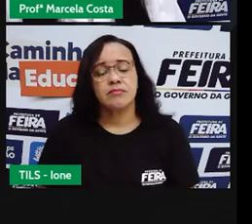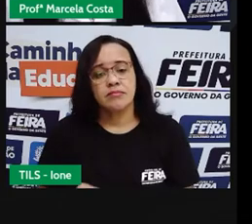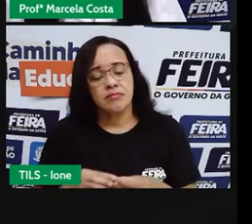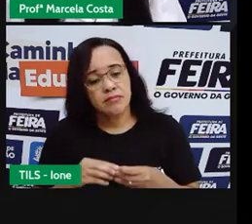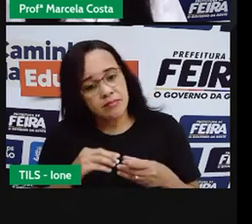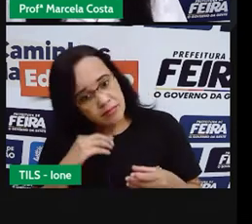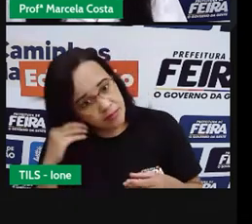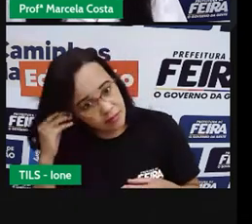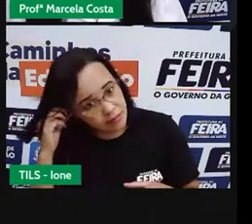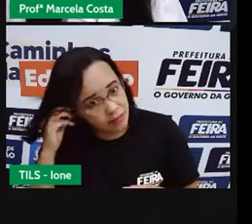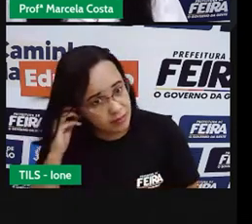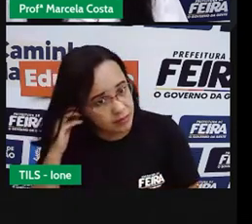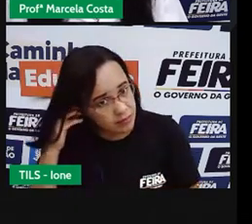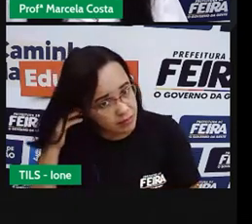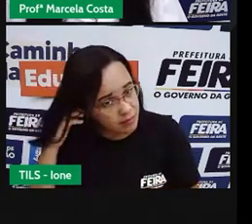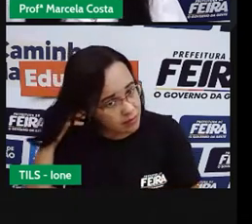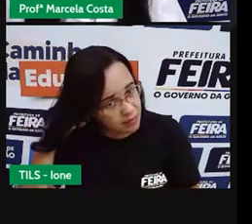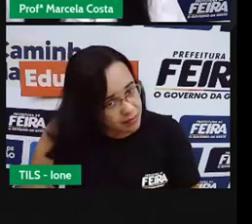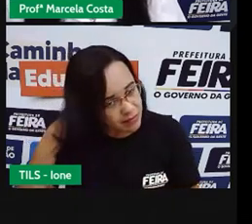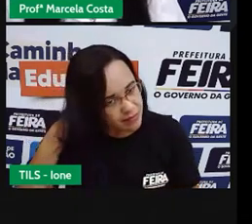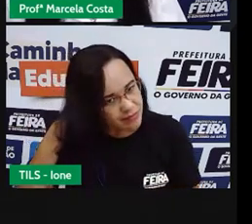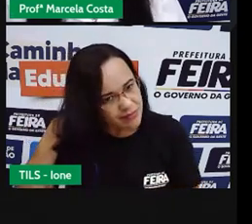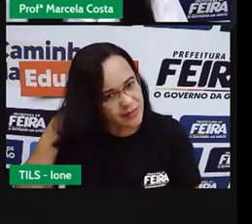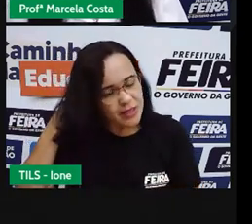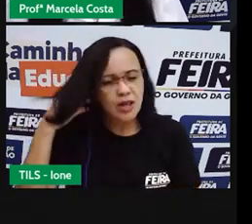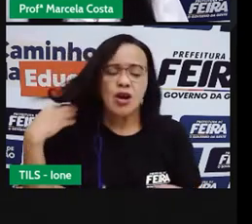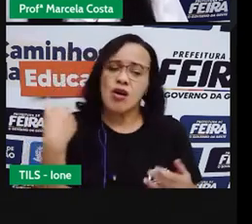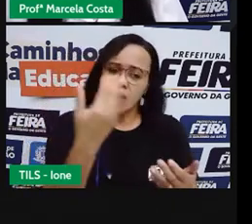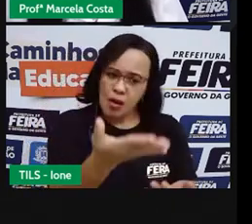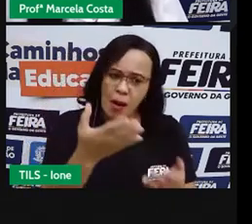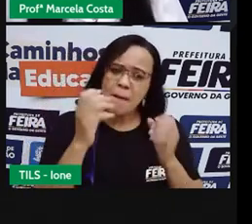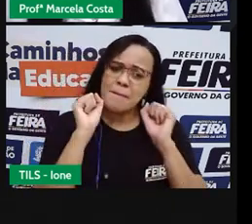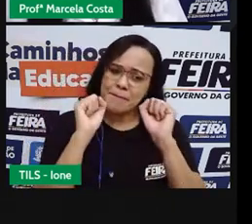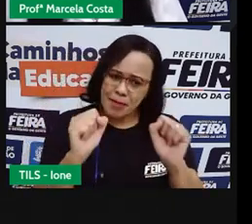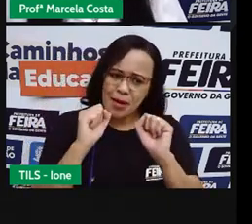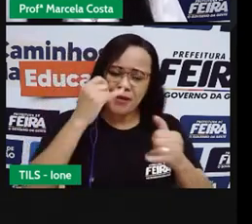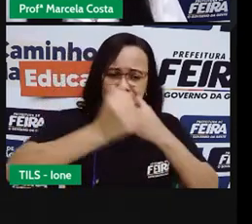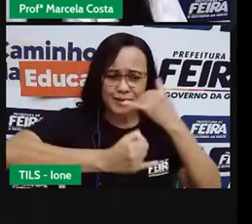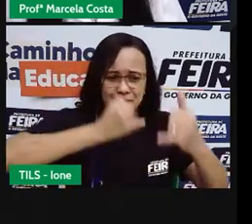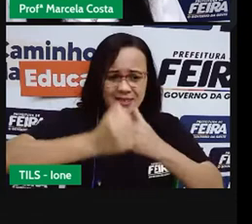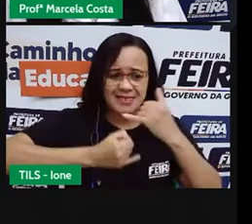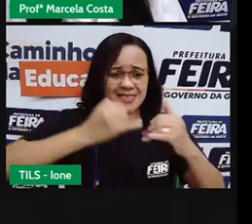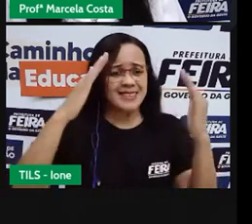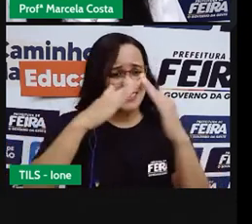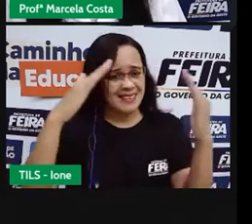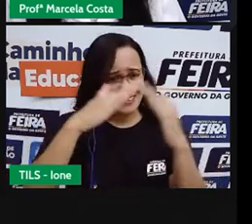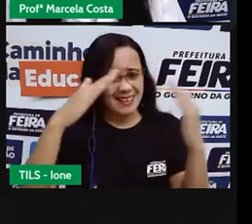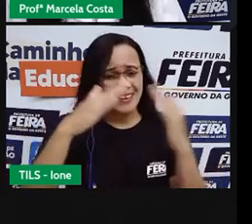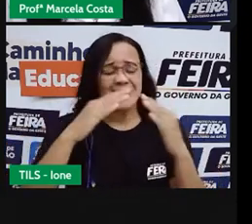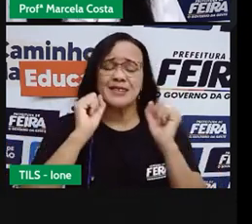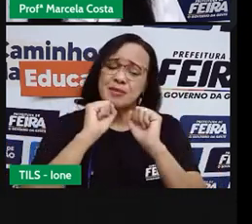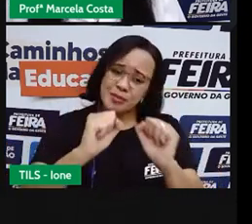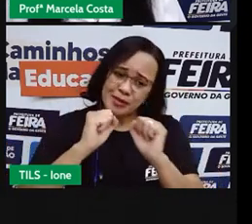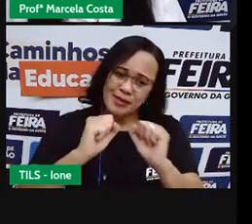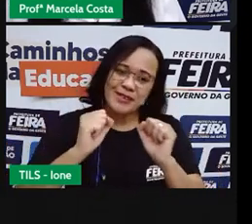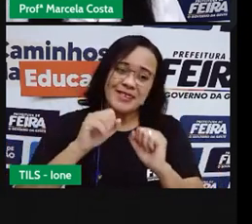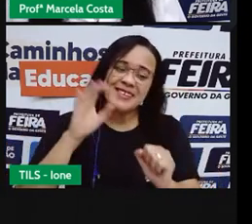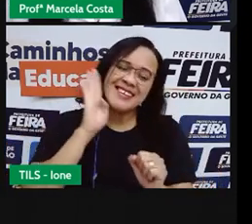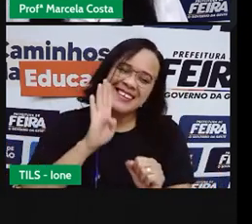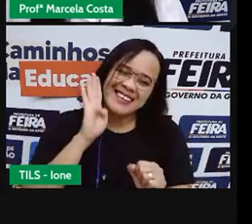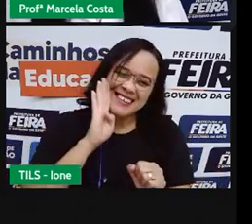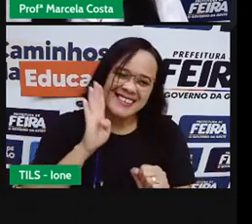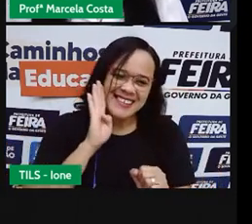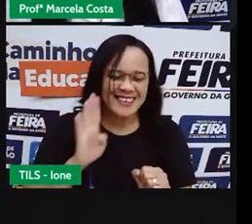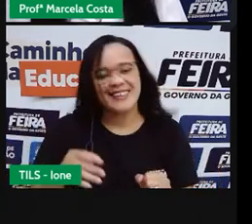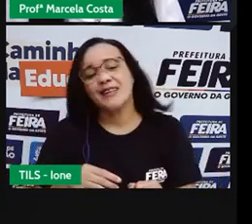O vídeo De uma brincadeira Muito legal Que é a brincadeira Cabra cega Nessa brincadeira